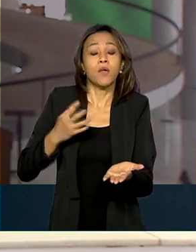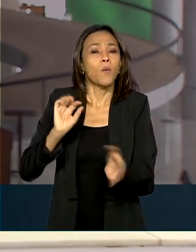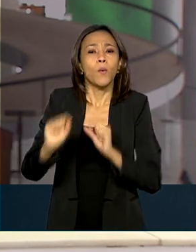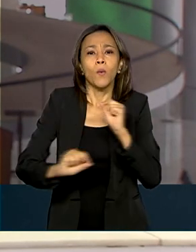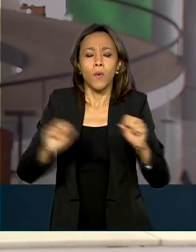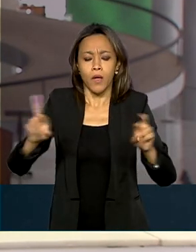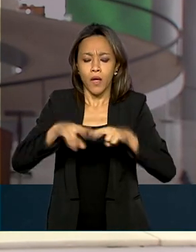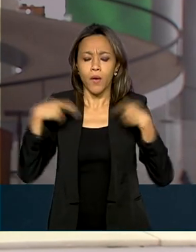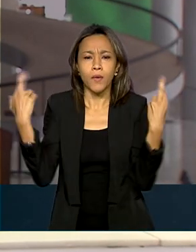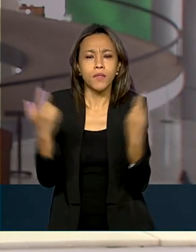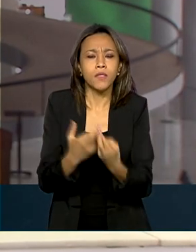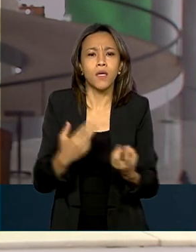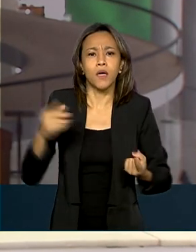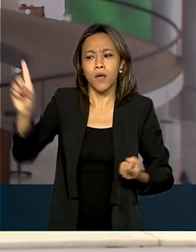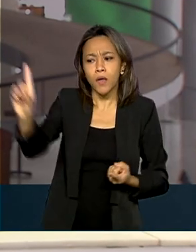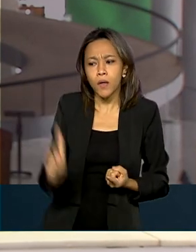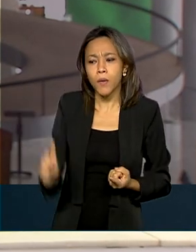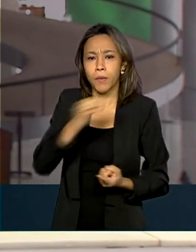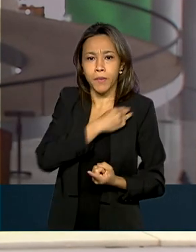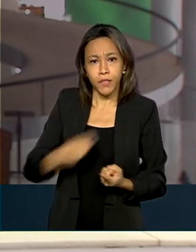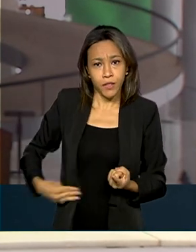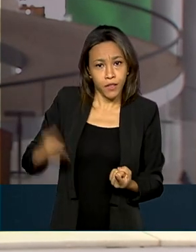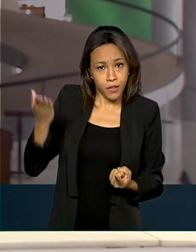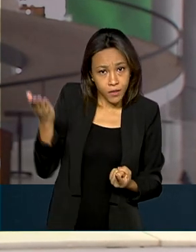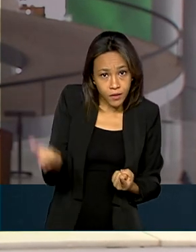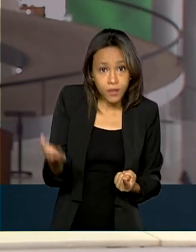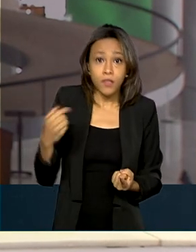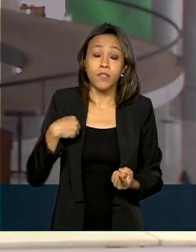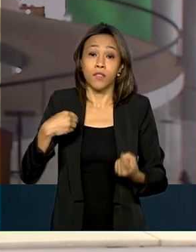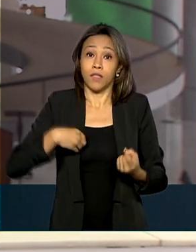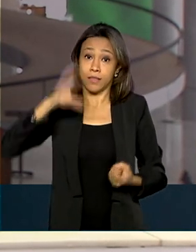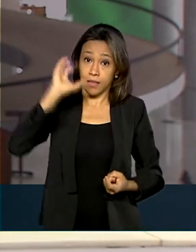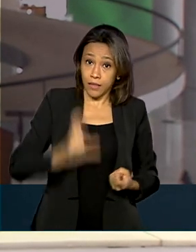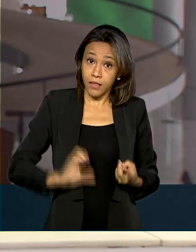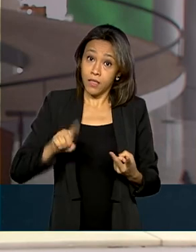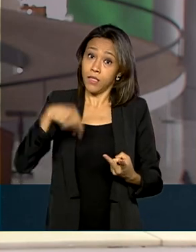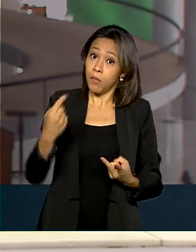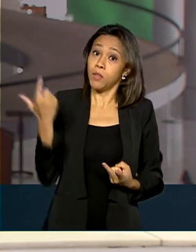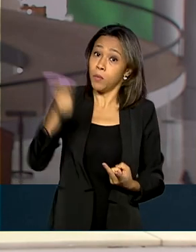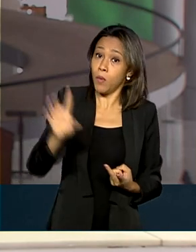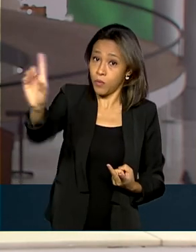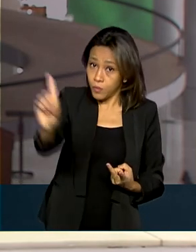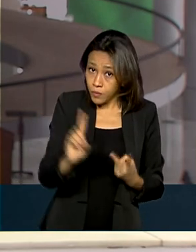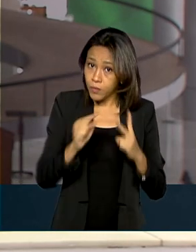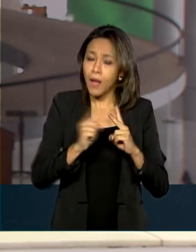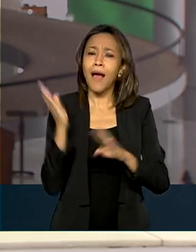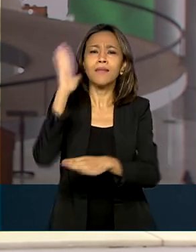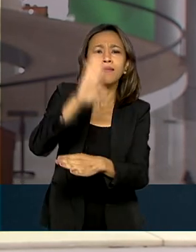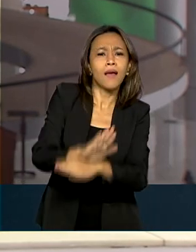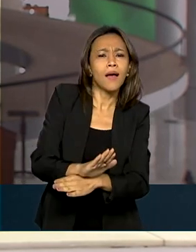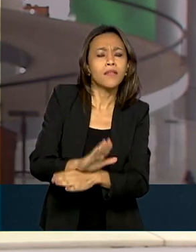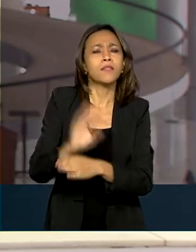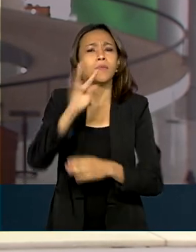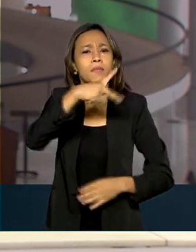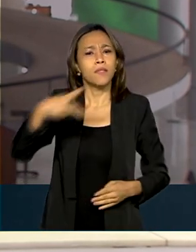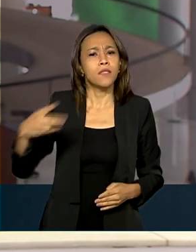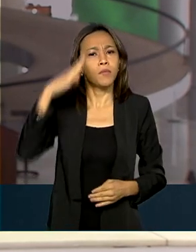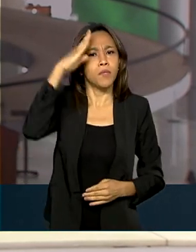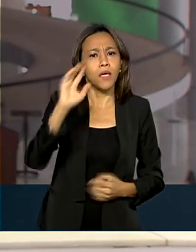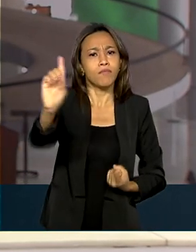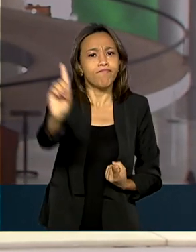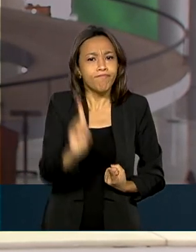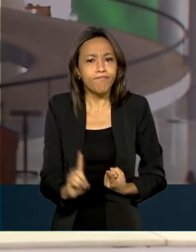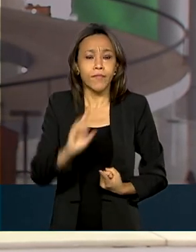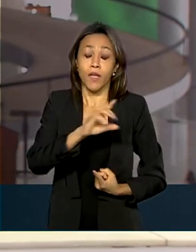ministros da Cidadania, Onyx Lorenzoni, e da Educação, Milton Ribeiro. Na parte da tarde, o presidente Bolsonaro recebe o governador